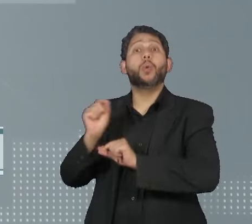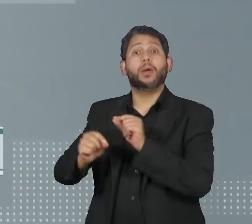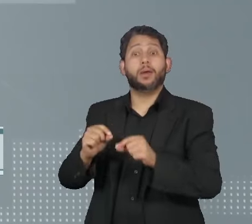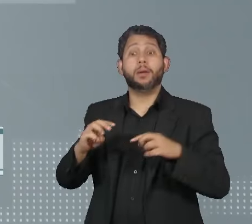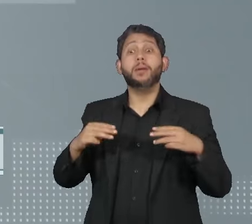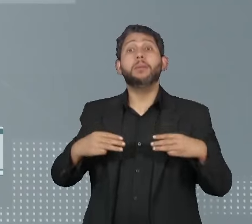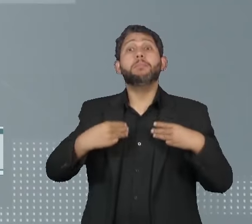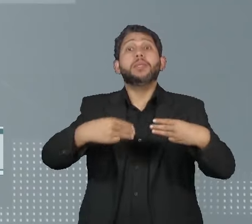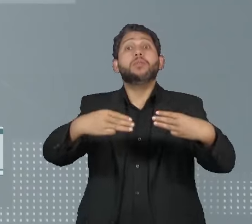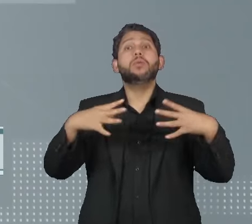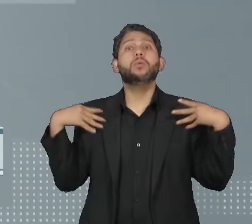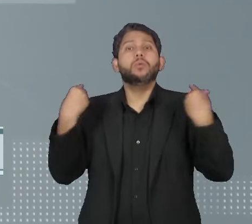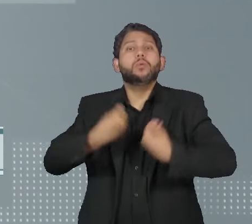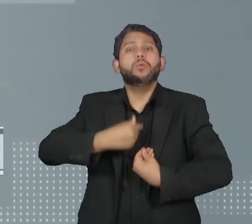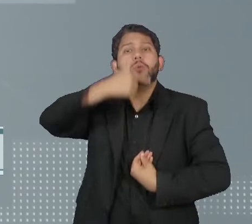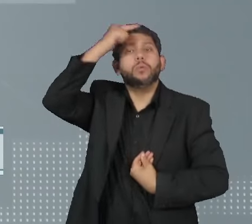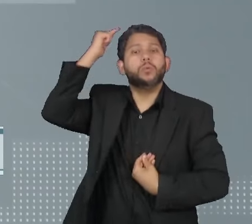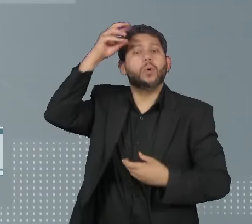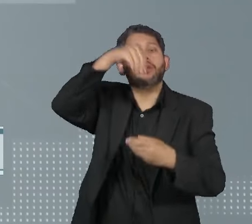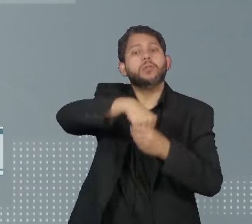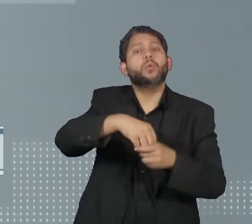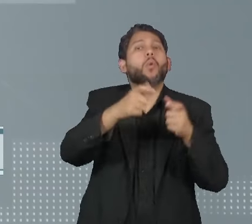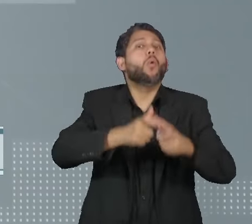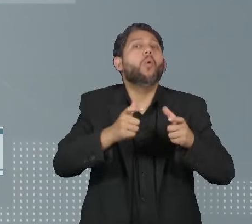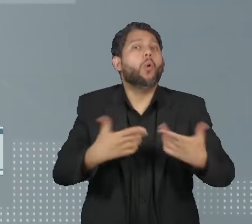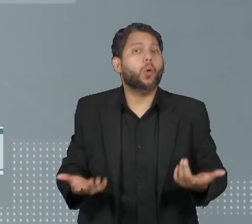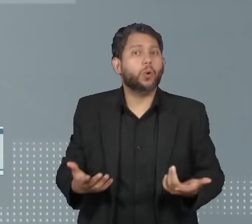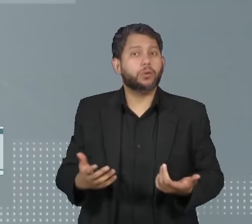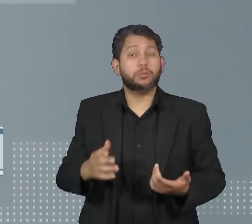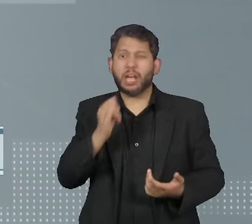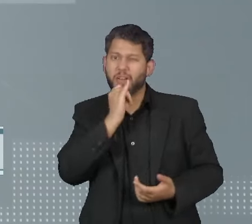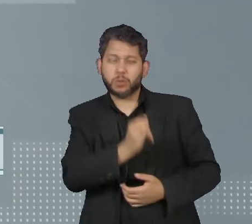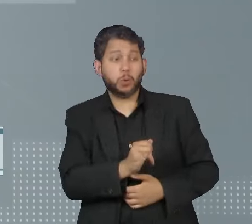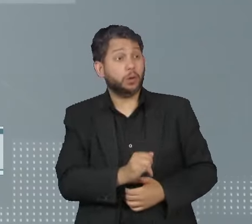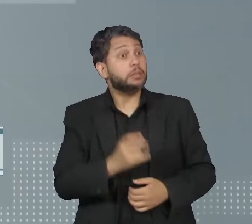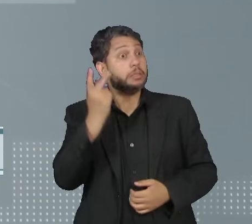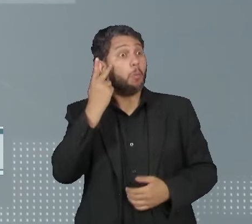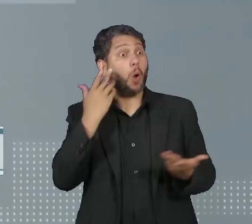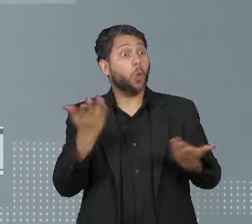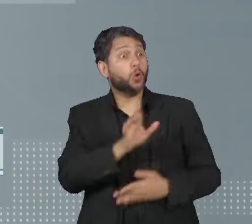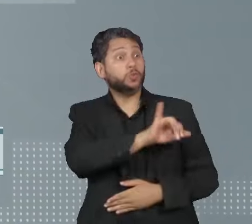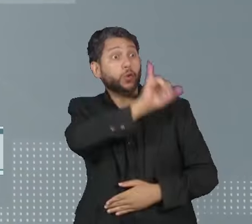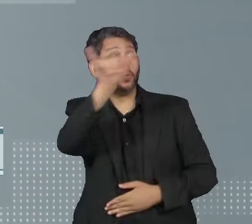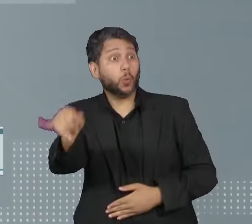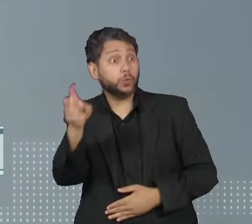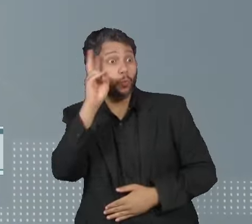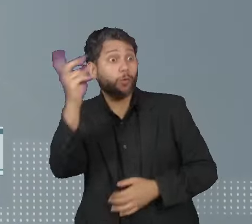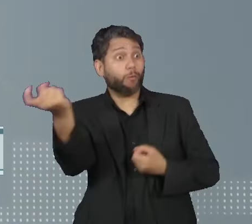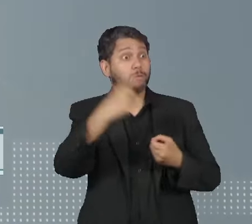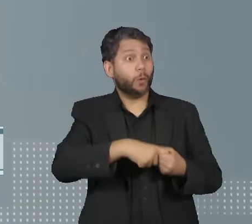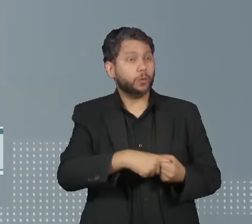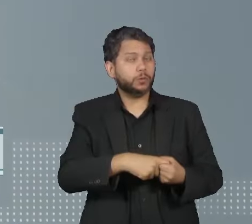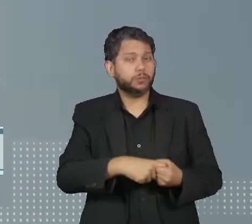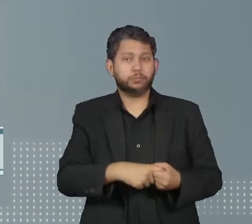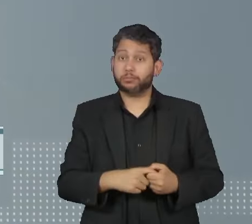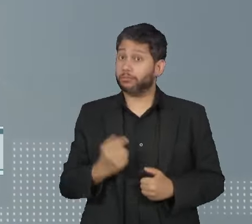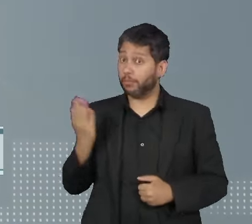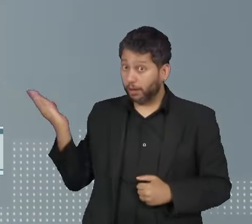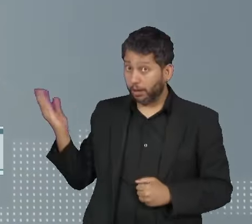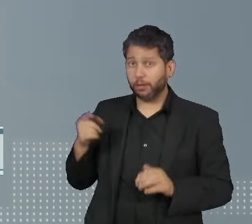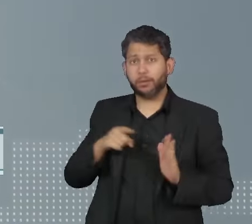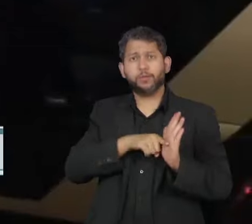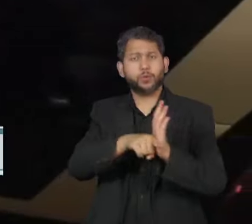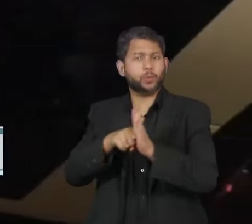ministro Alexandre de Moraes. Viajou para São Paulo hoje, retorna na manhã de segunda-feira, disse Câmara. Marcelo Câmara foi